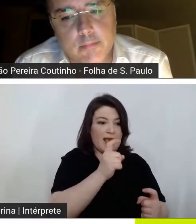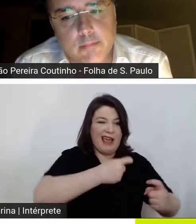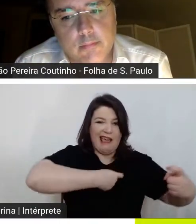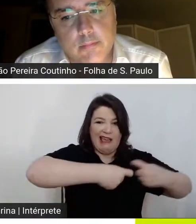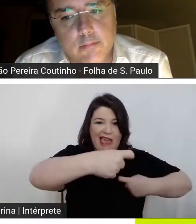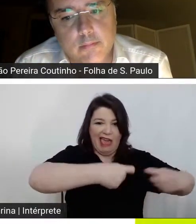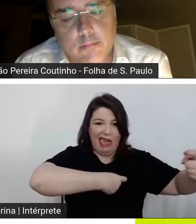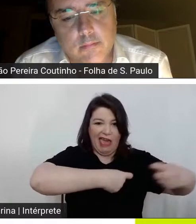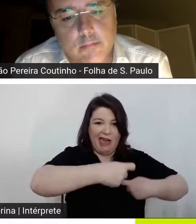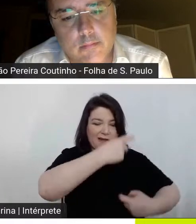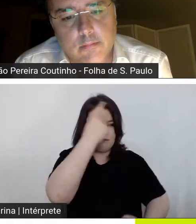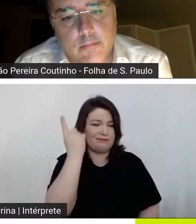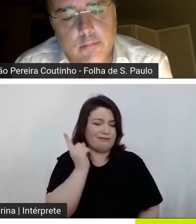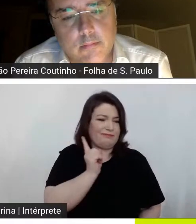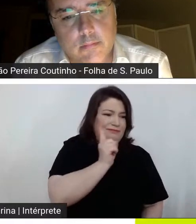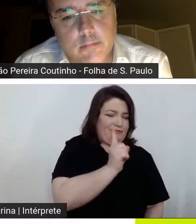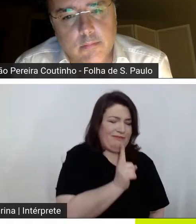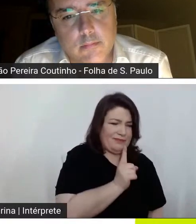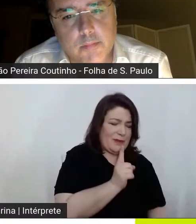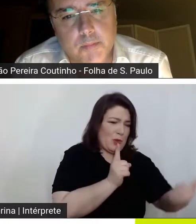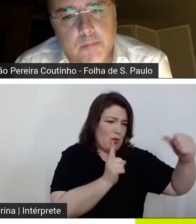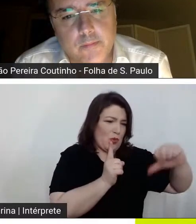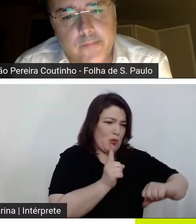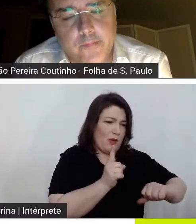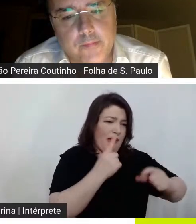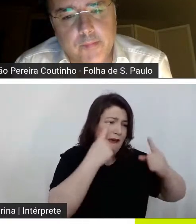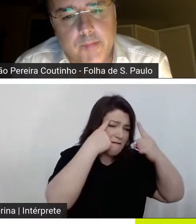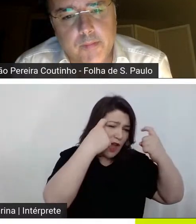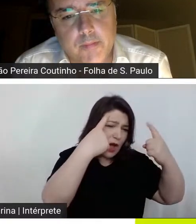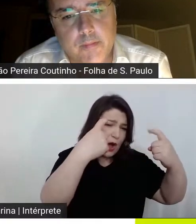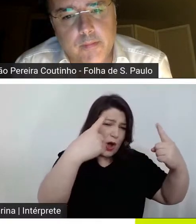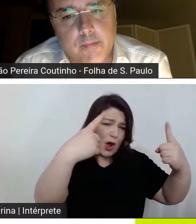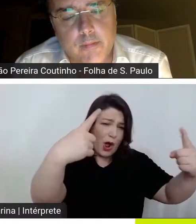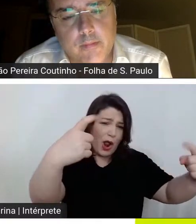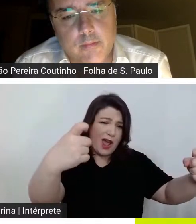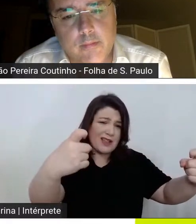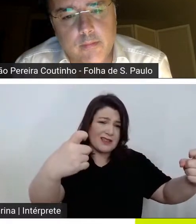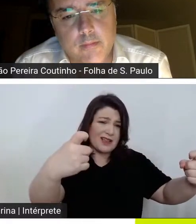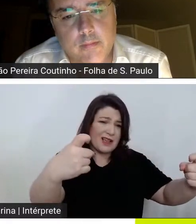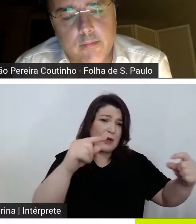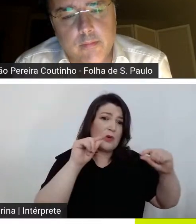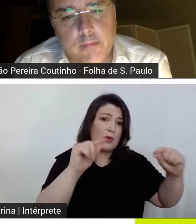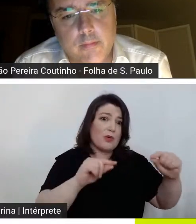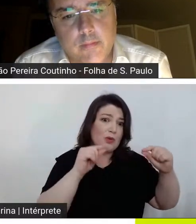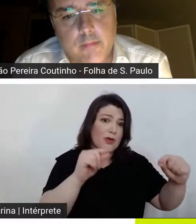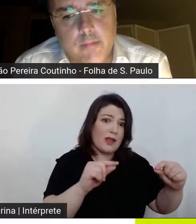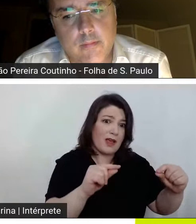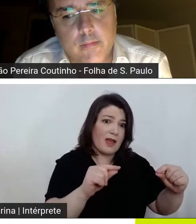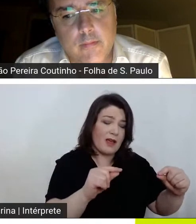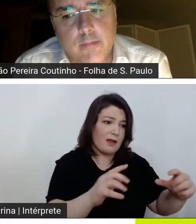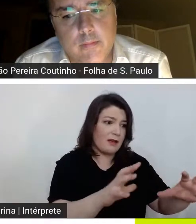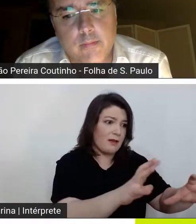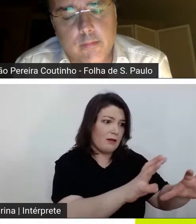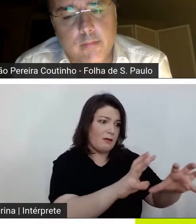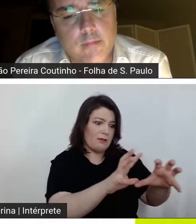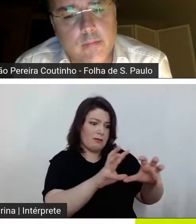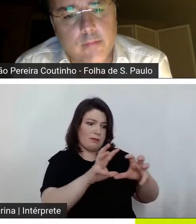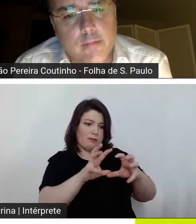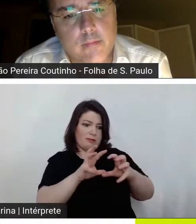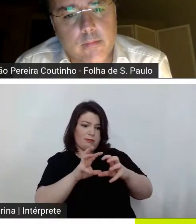aquela violência ela acaba personificando as as próprias fantasias